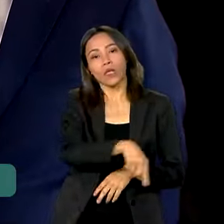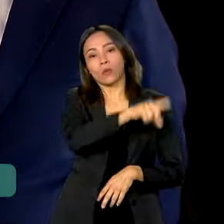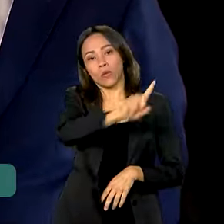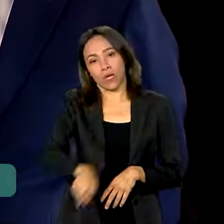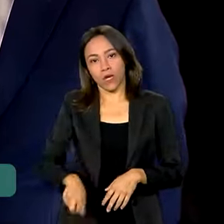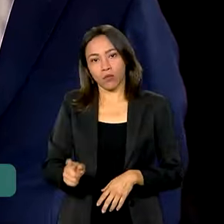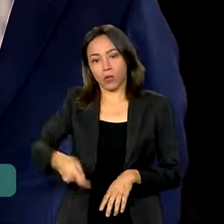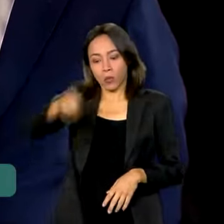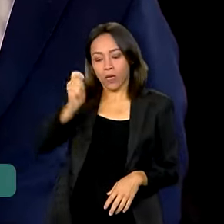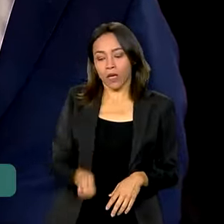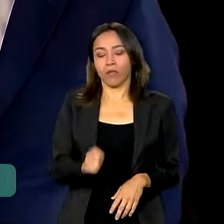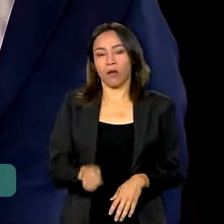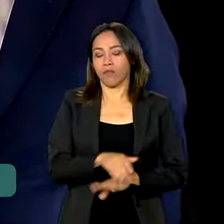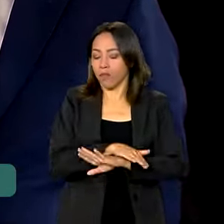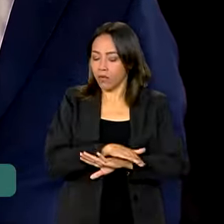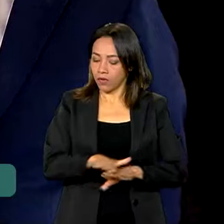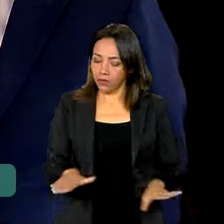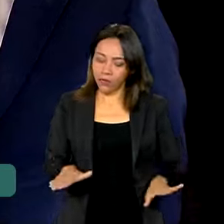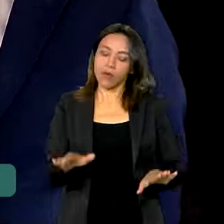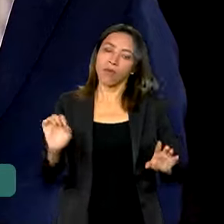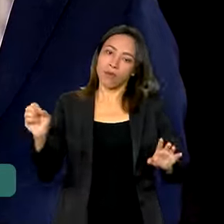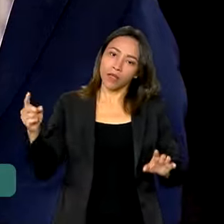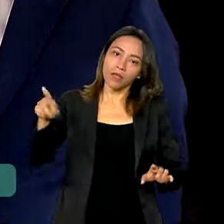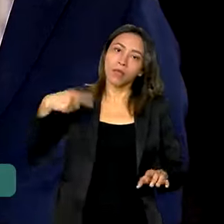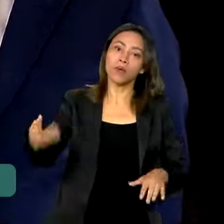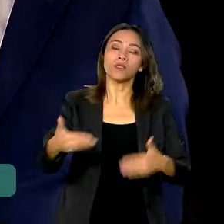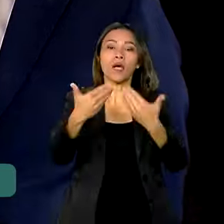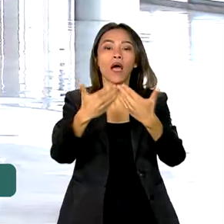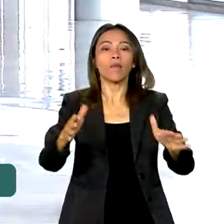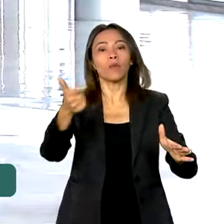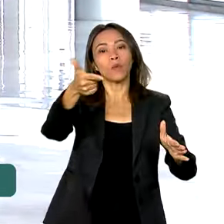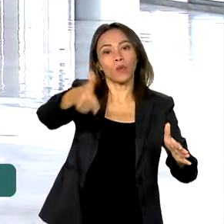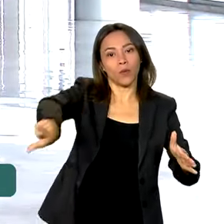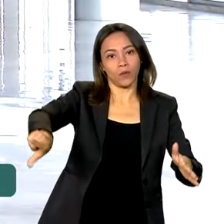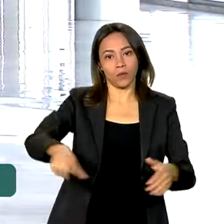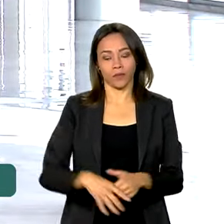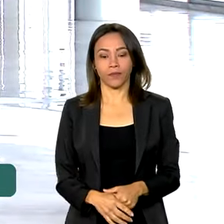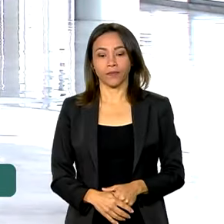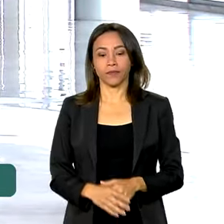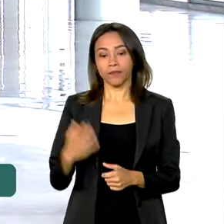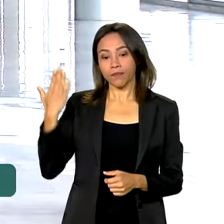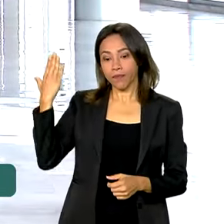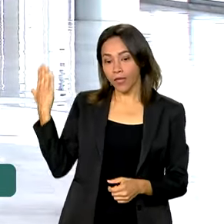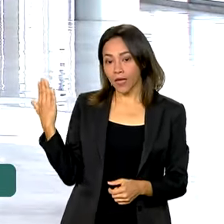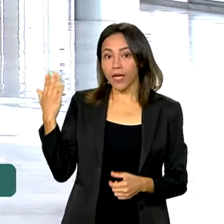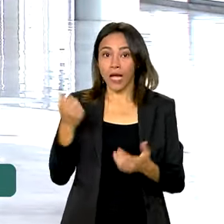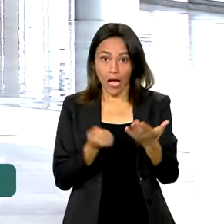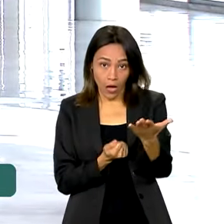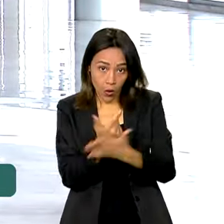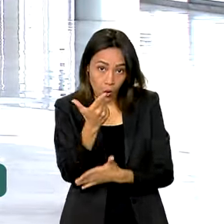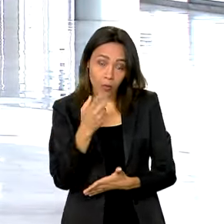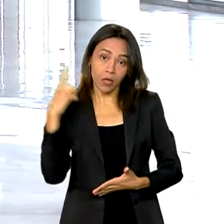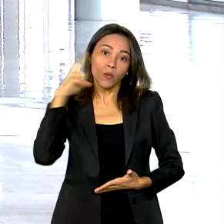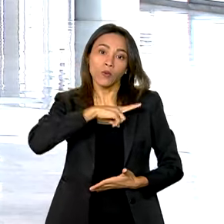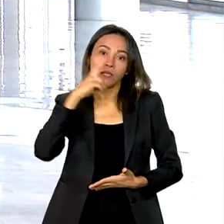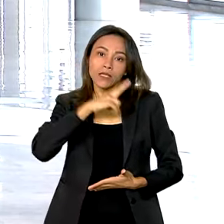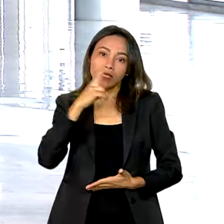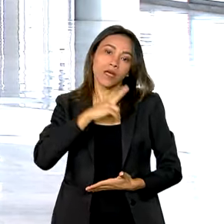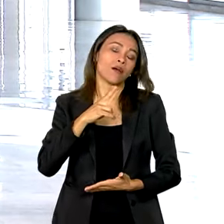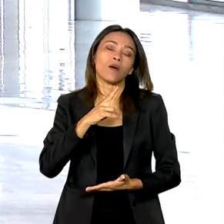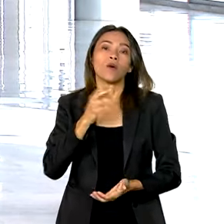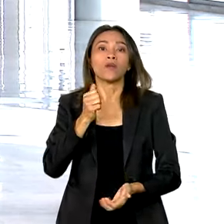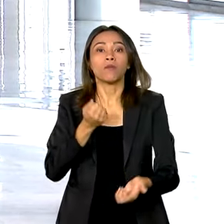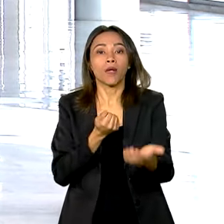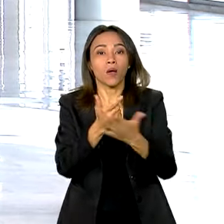leilão e proceder um novo, quem sabe, em outros modos. A decisão de compra emergencial de arroz pela Conab